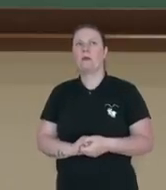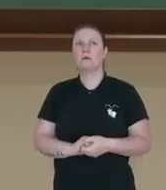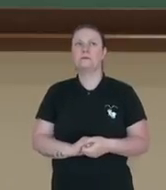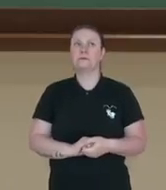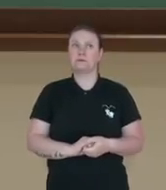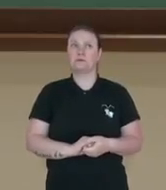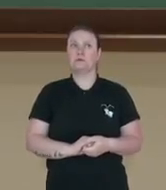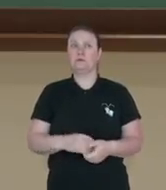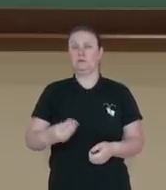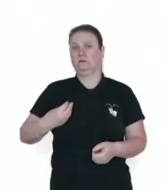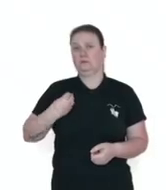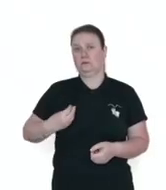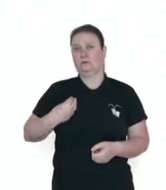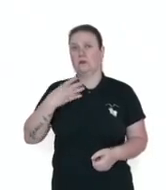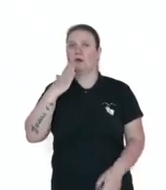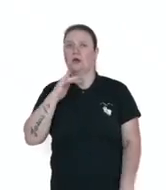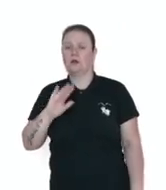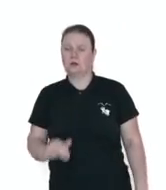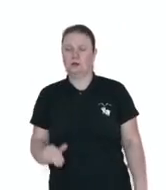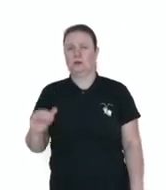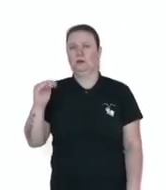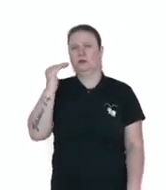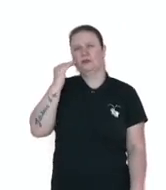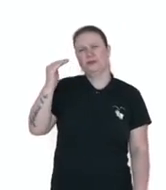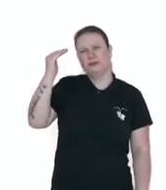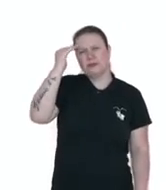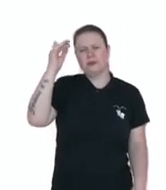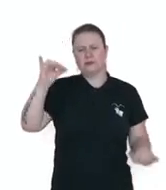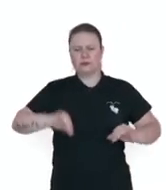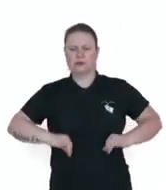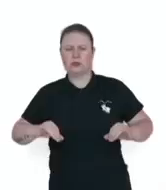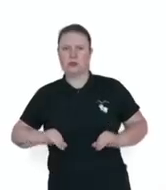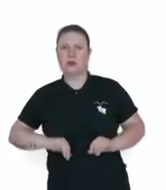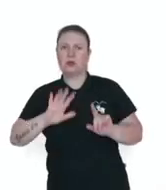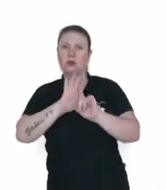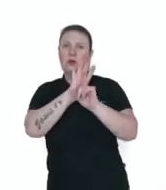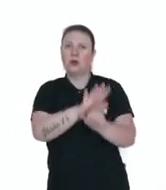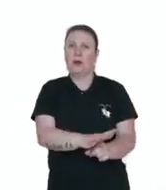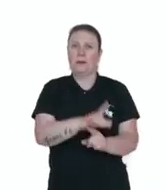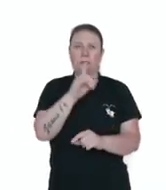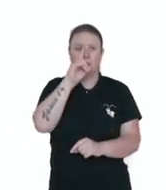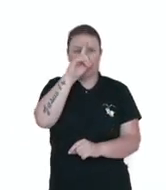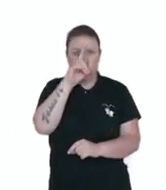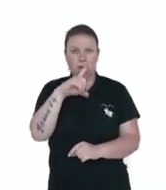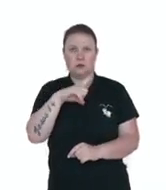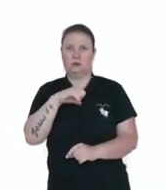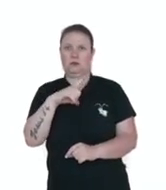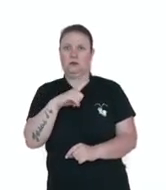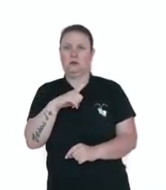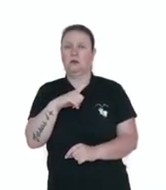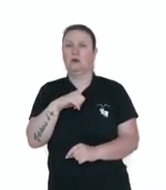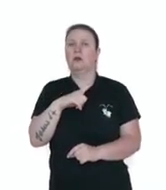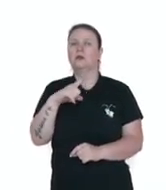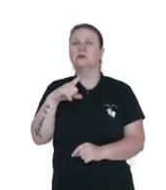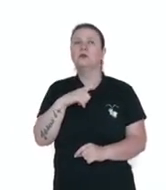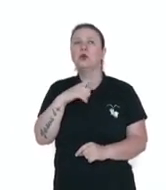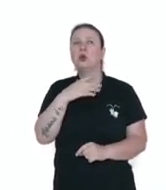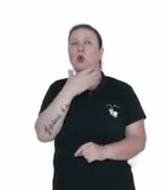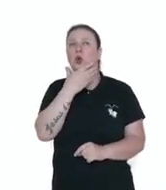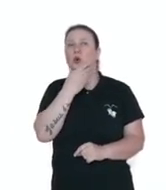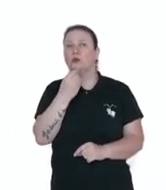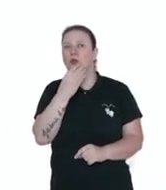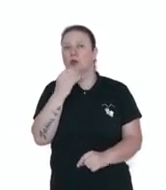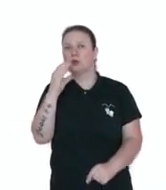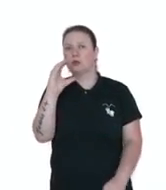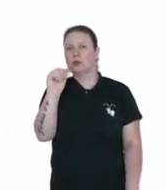A vida de crianças e jovens que sofrem bullying está em perigo. É o que aconteceu com o pequeno Carter English, menino de